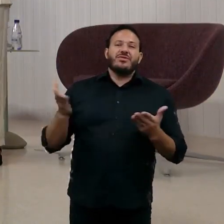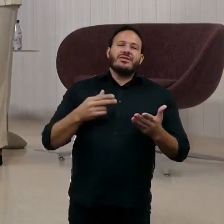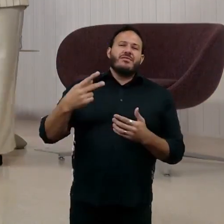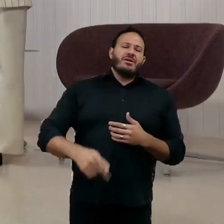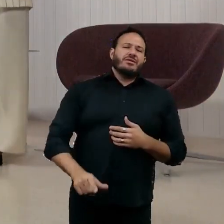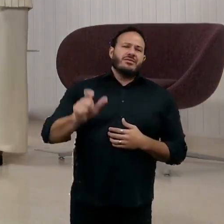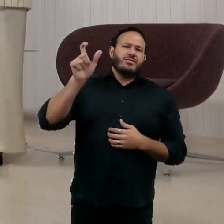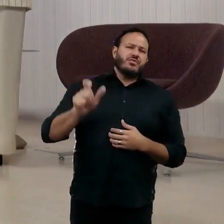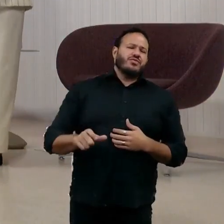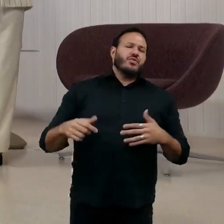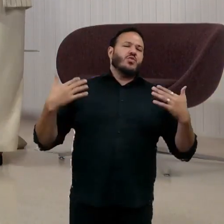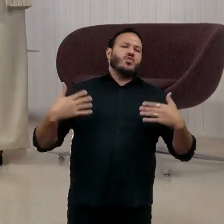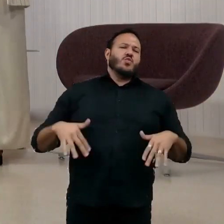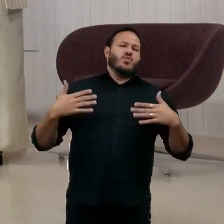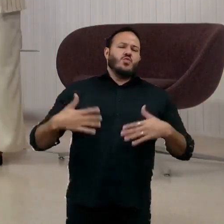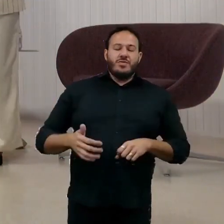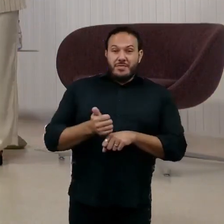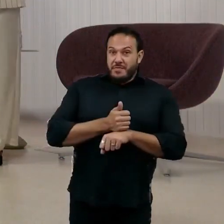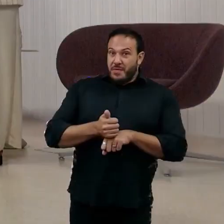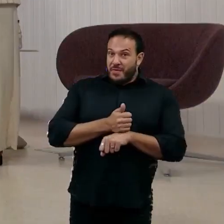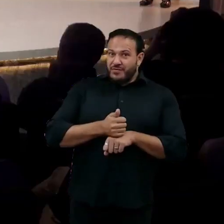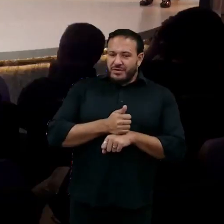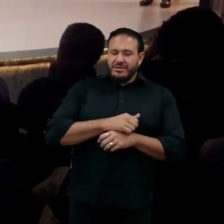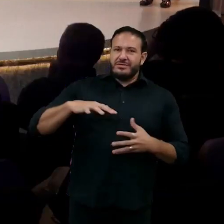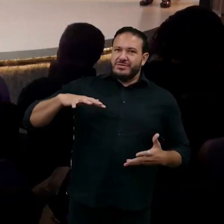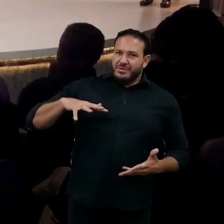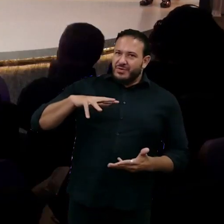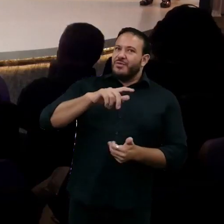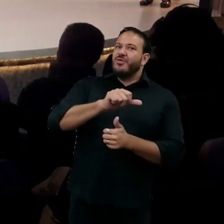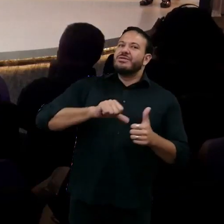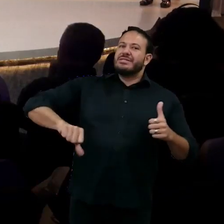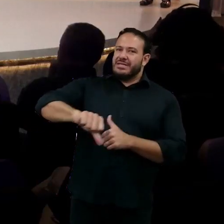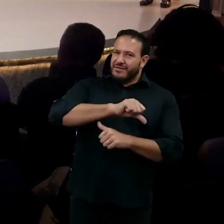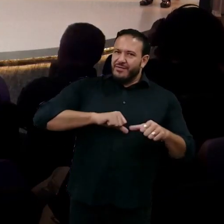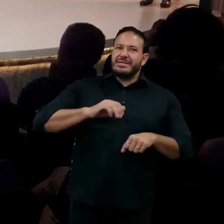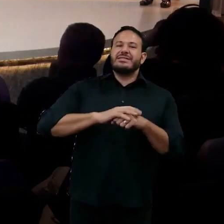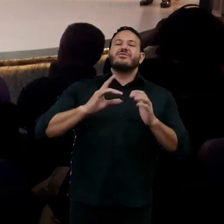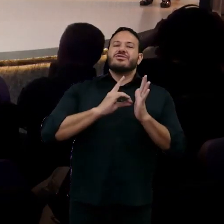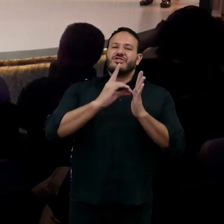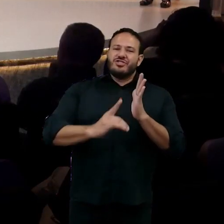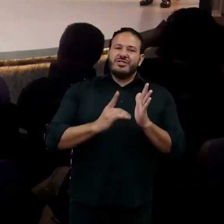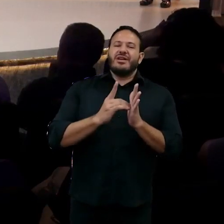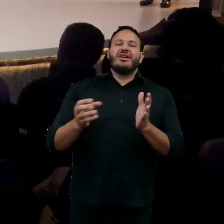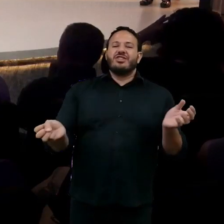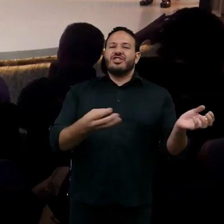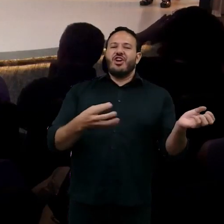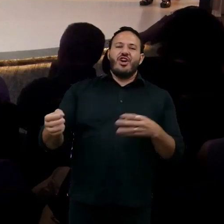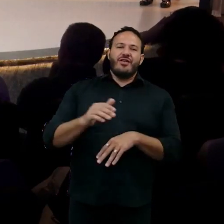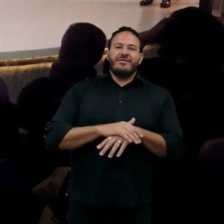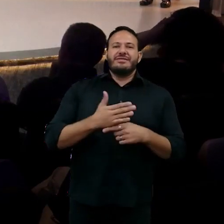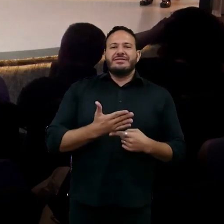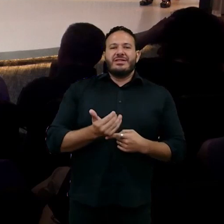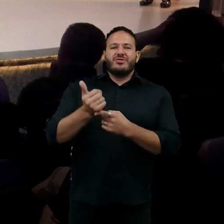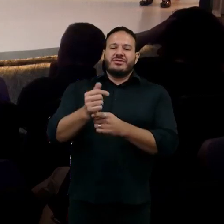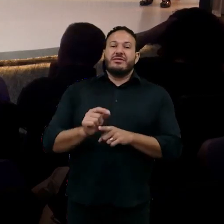maiores especialistas do mundo em transformação digital e novas tecnologias. Ele que é